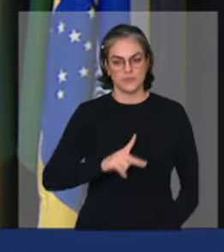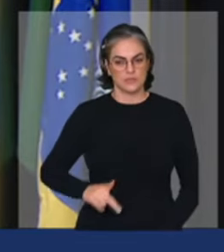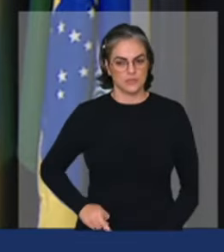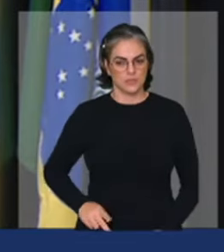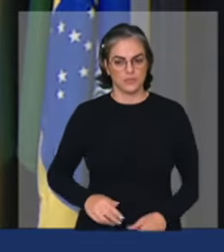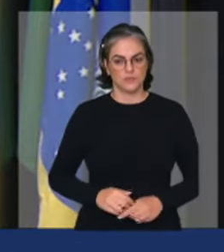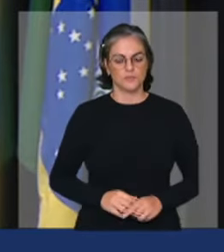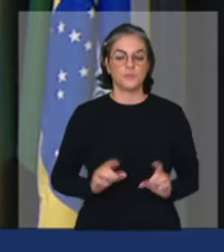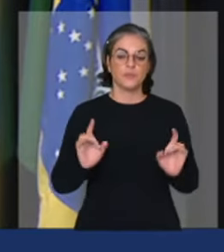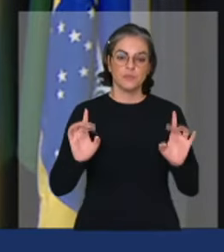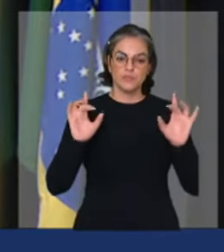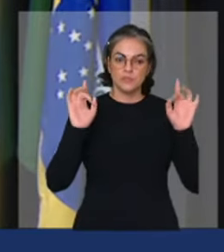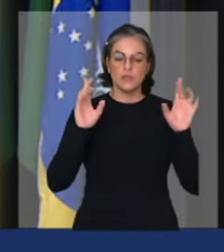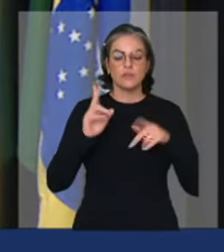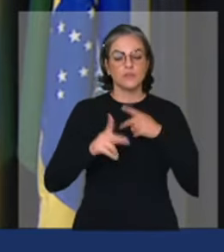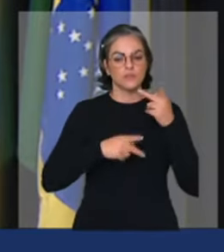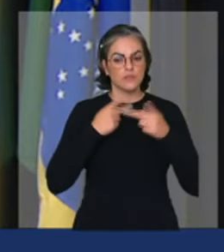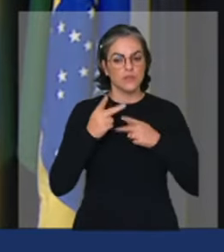especial quero falar um pouco sobre